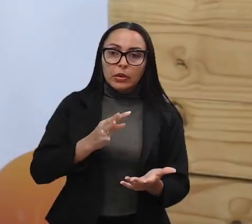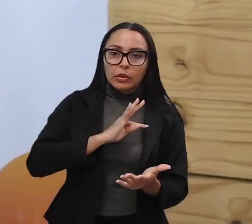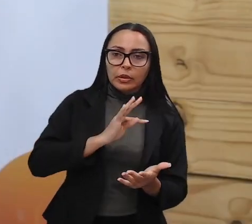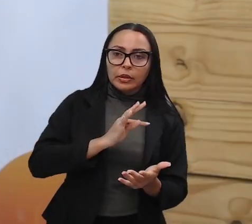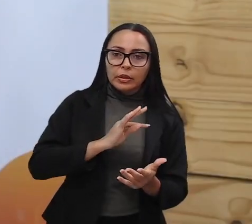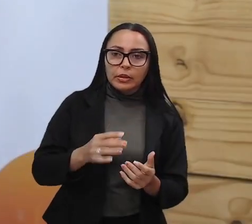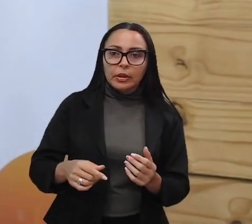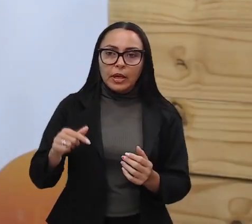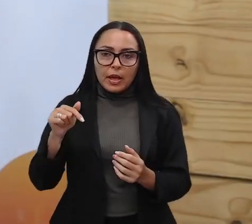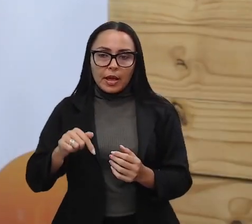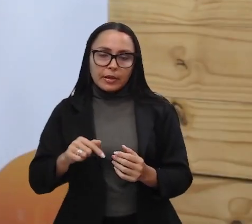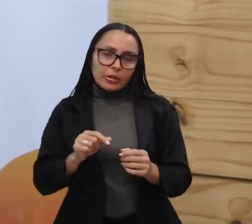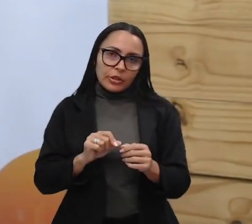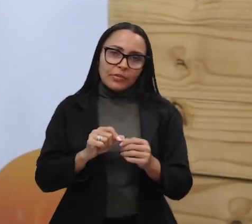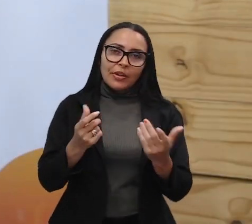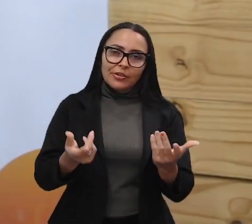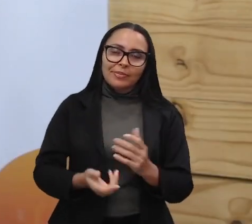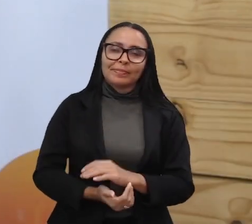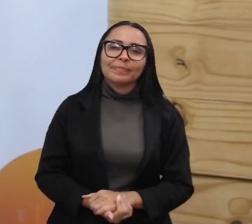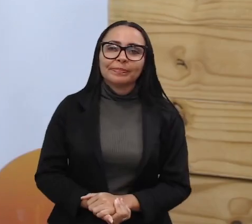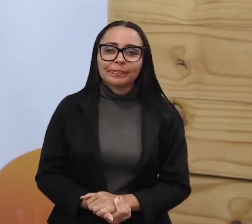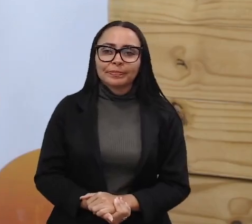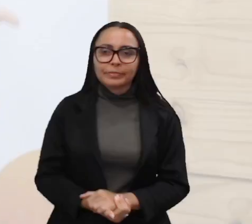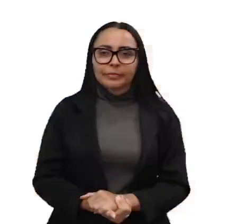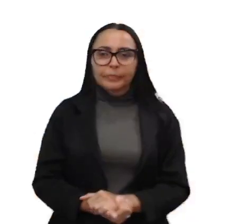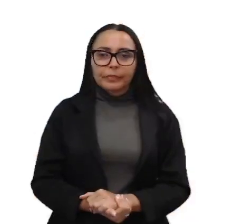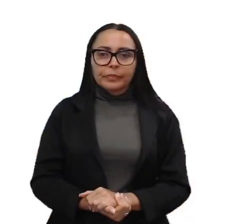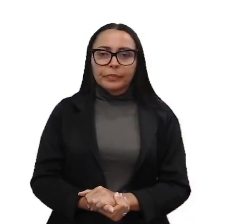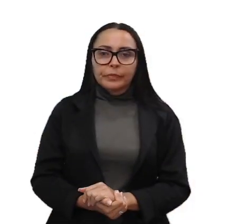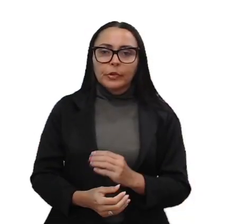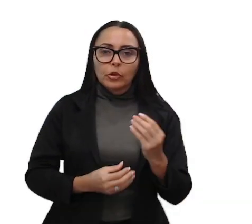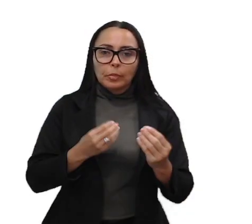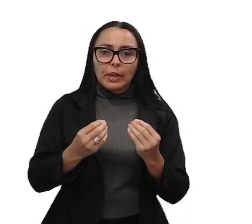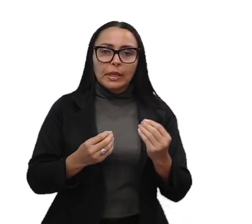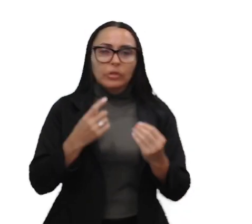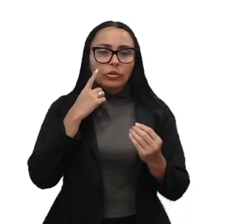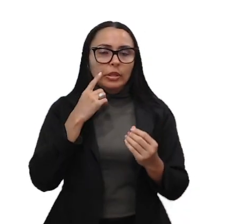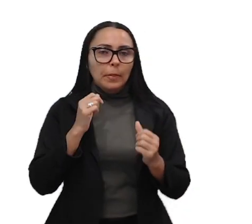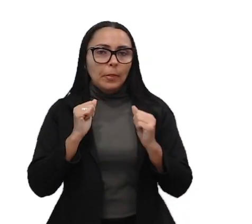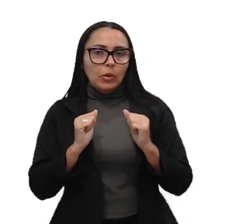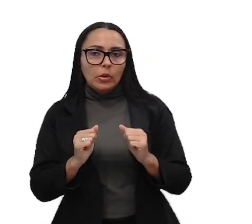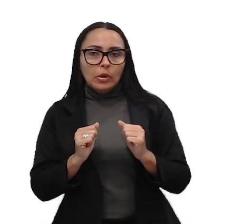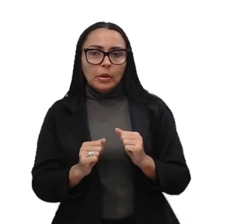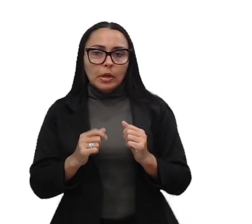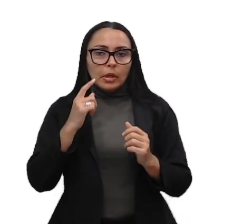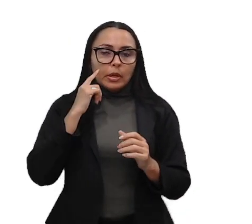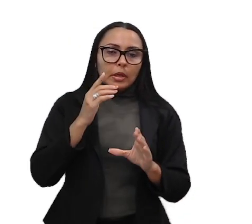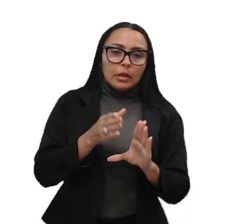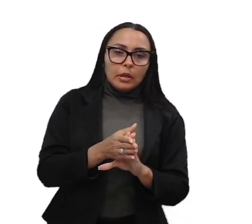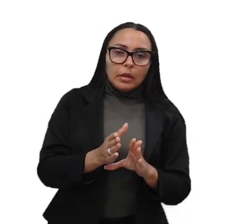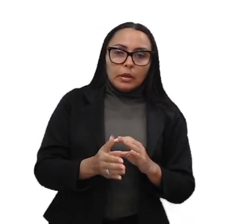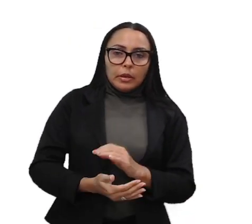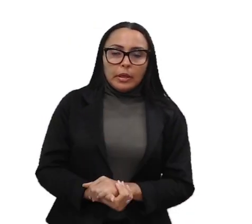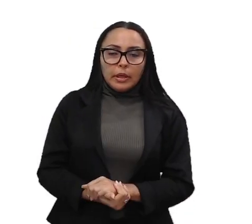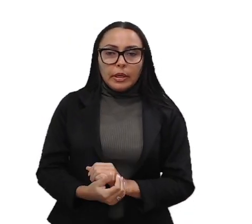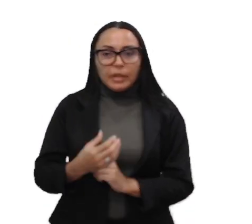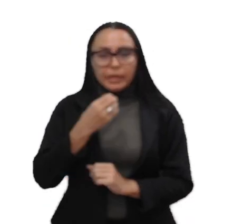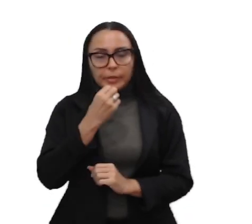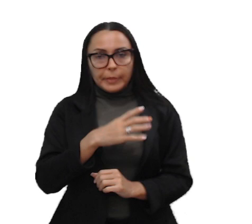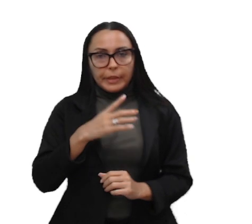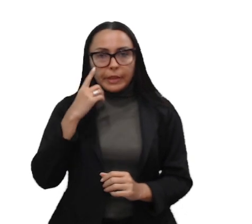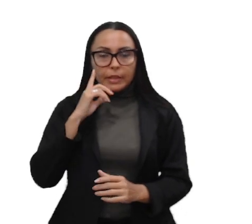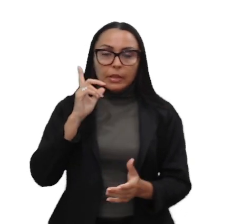é aqui que a gente faz. Como é que a gente pode cobrar pela consultoria? Bem, essa